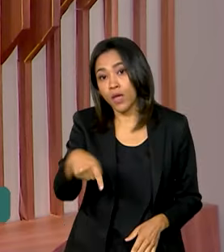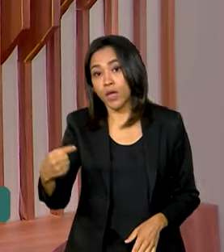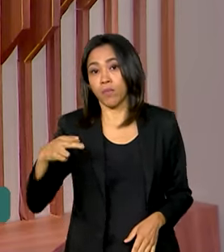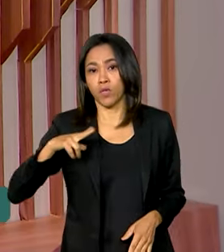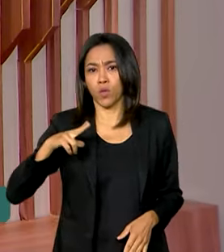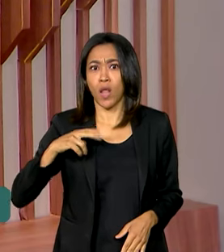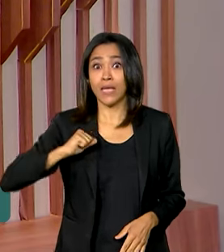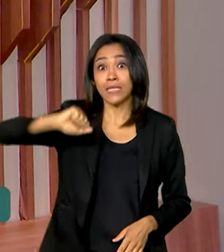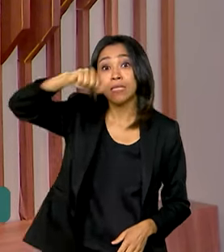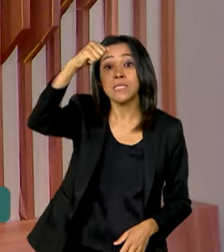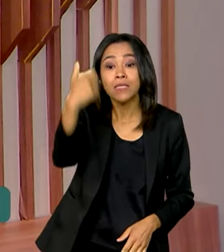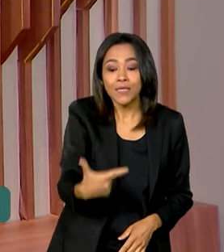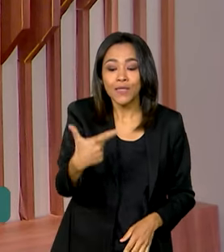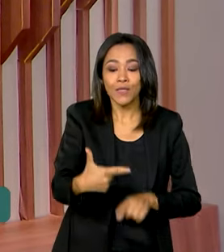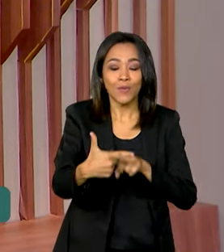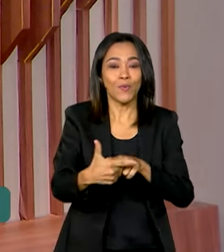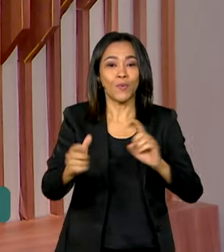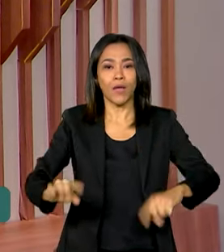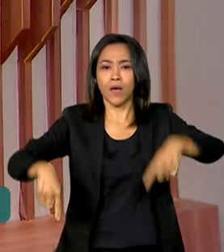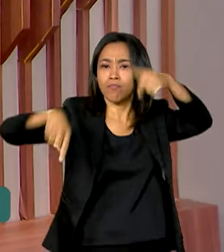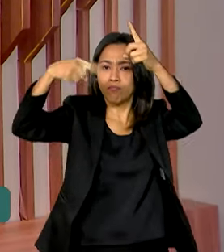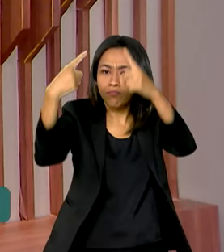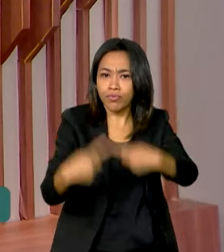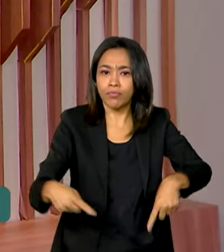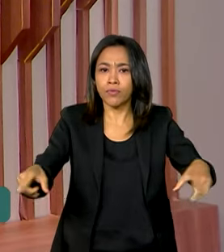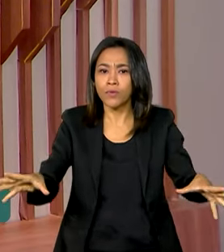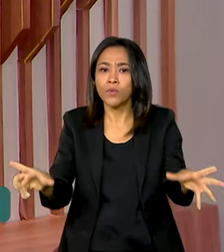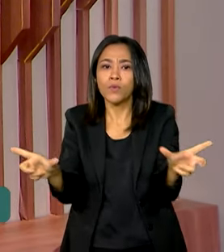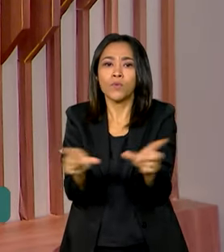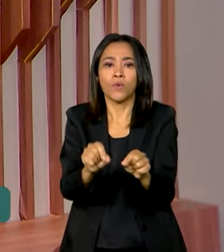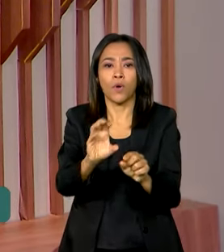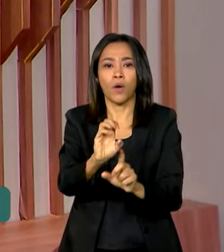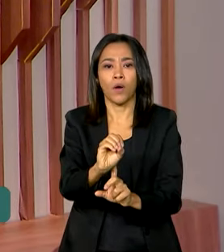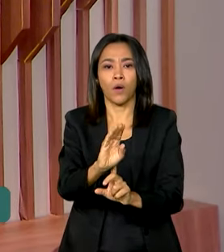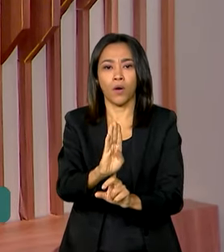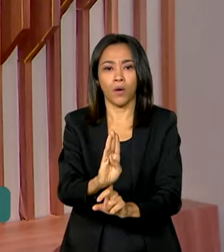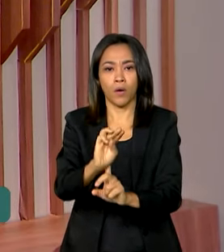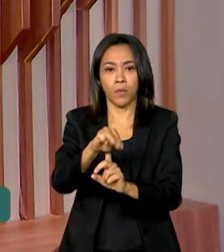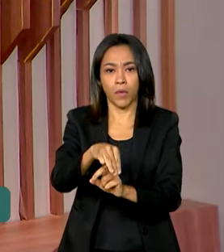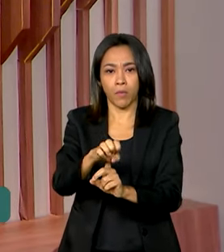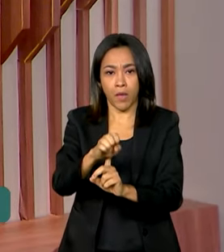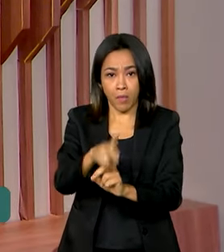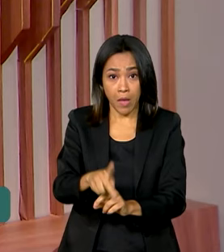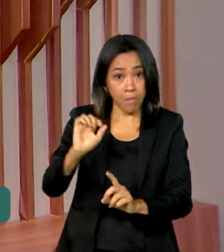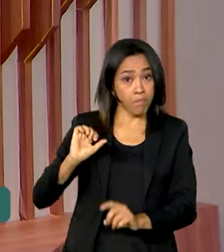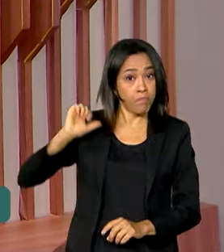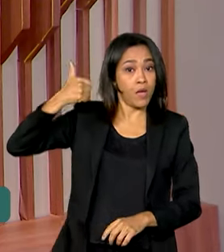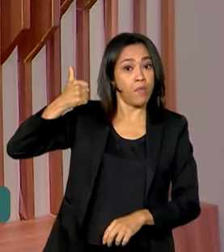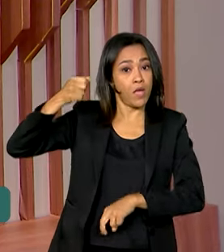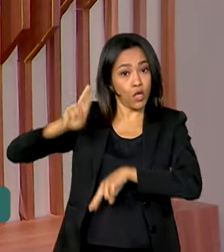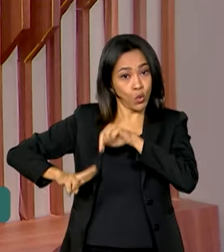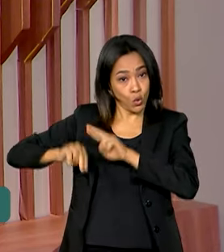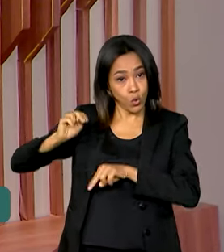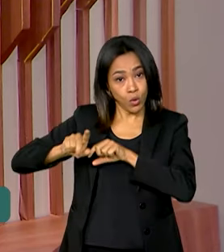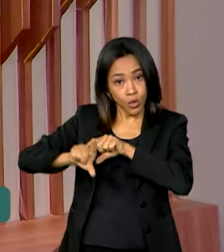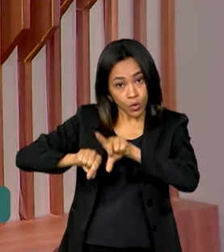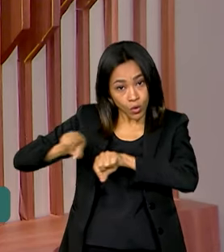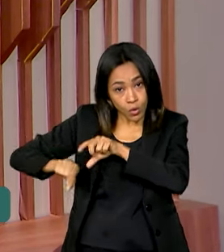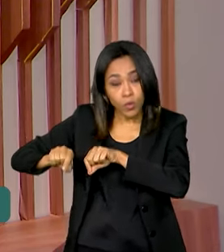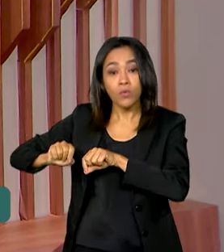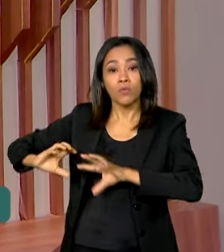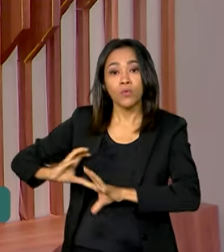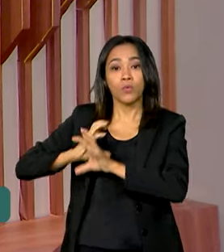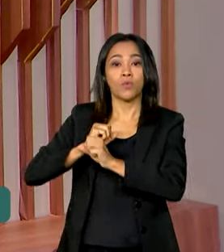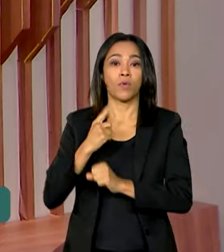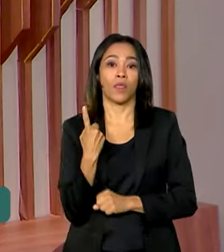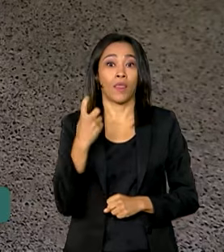segunda fase da OBMEP, a Olimpíada Brasileira de Matemática. A primeira etapa foi em junho e classificou mais de 18